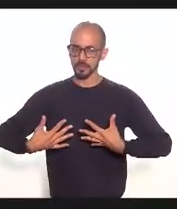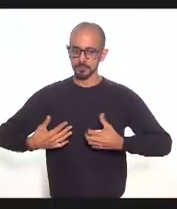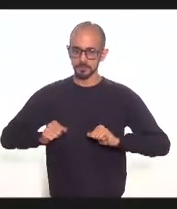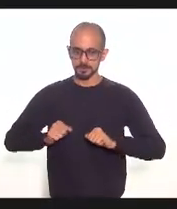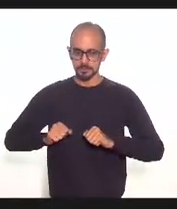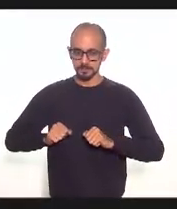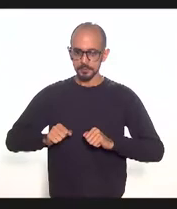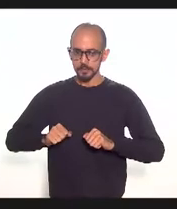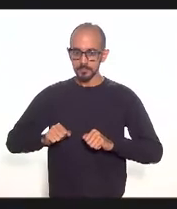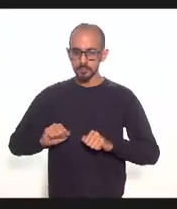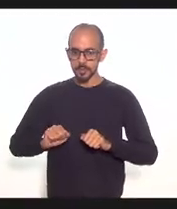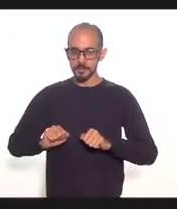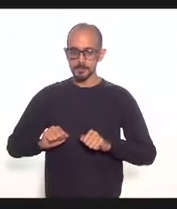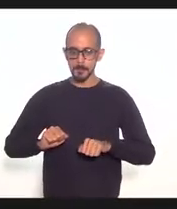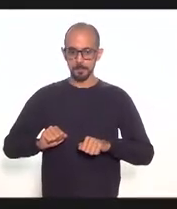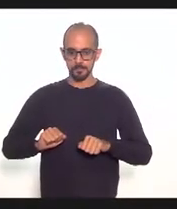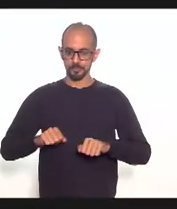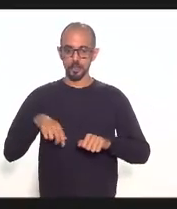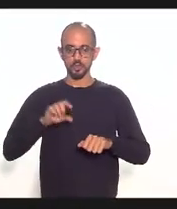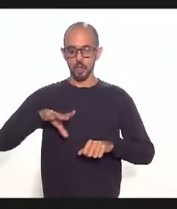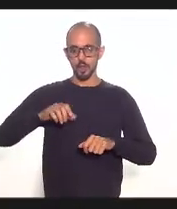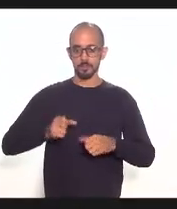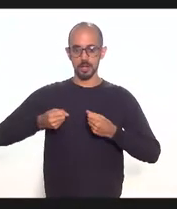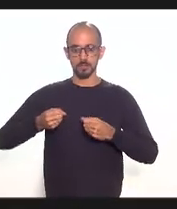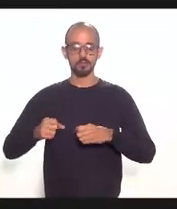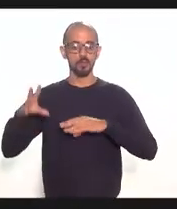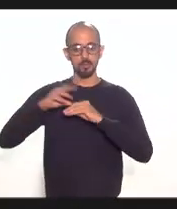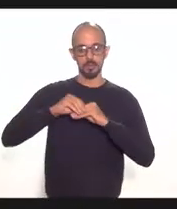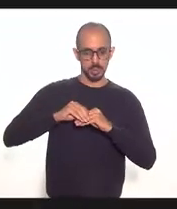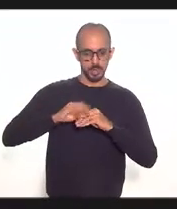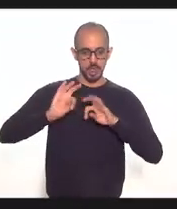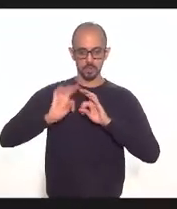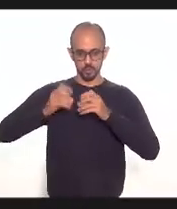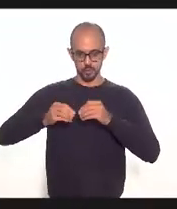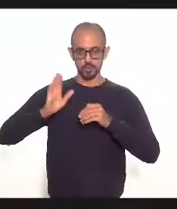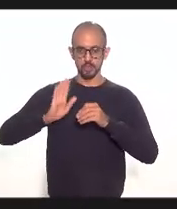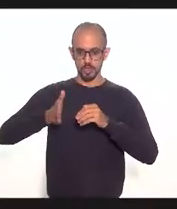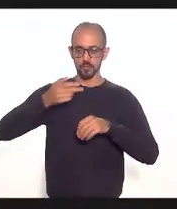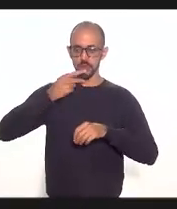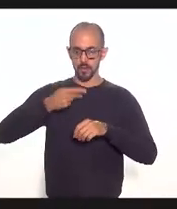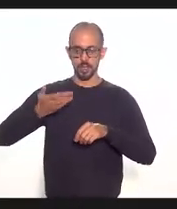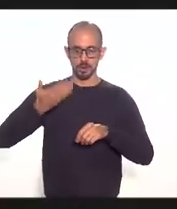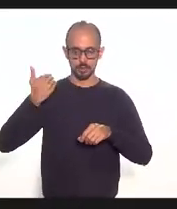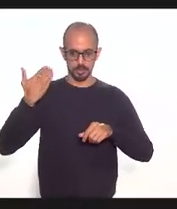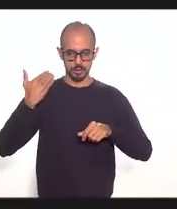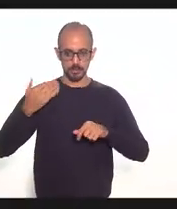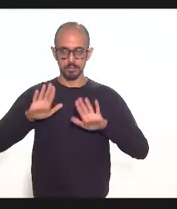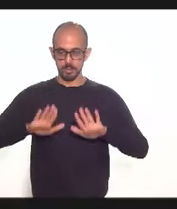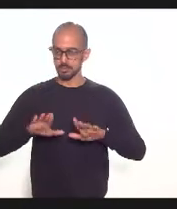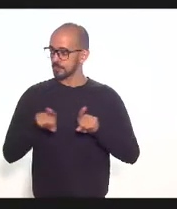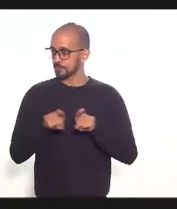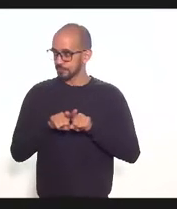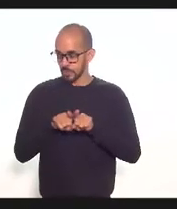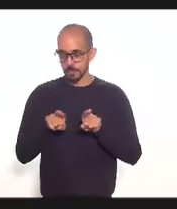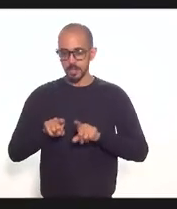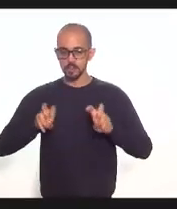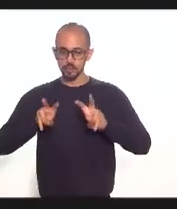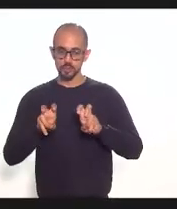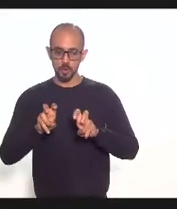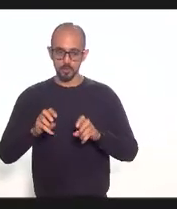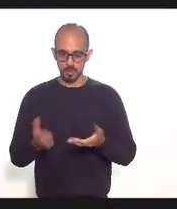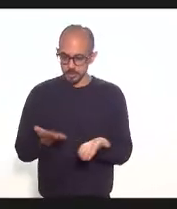na realidade com as colocações que já foram feitas em relação a essa questão do tratamento